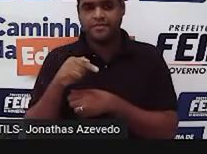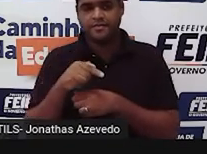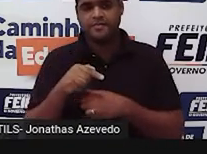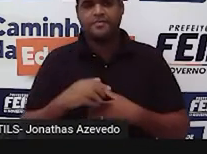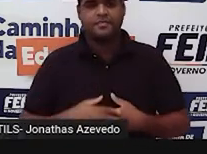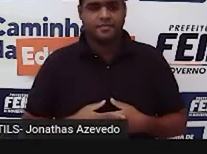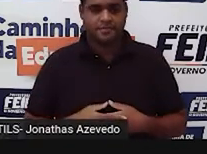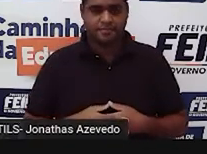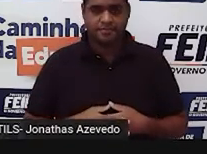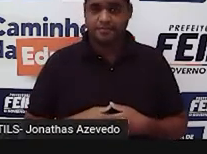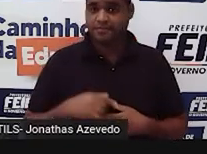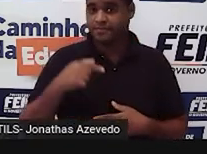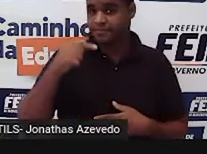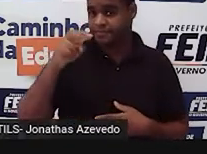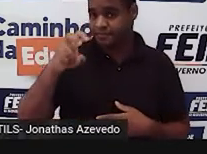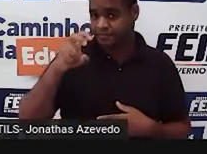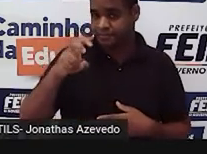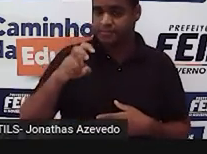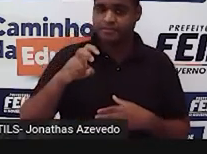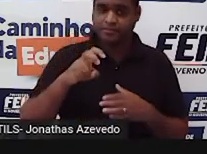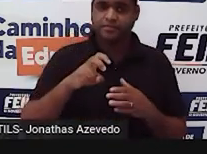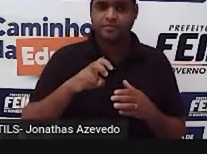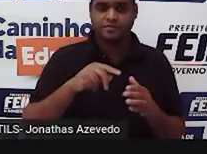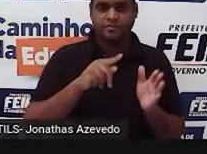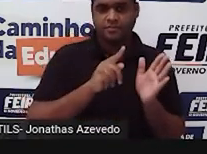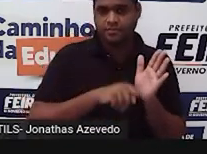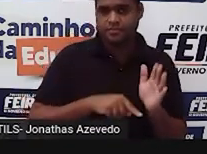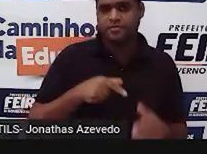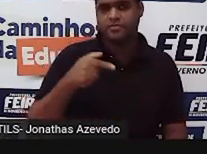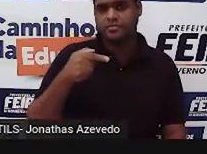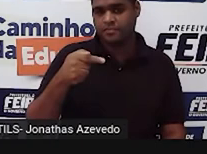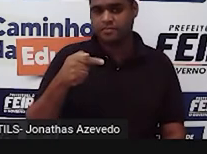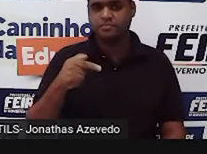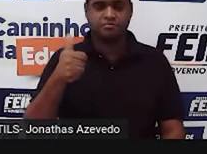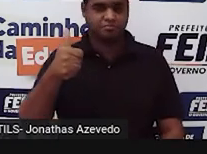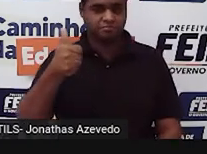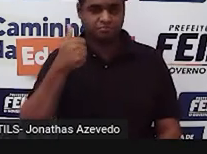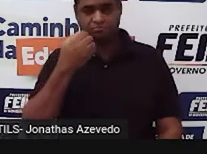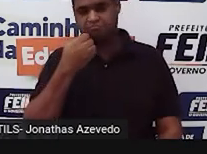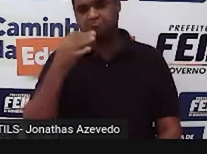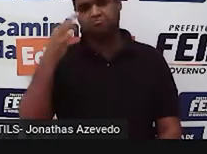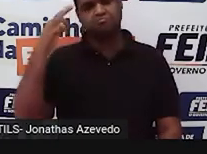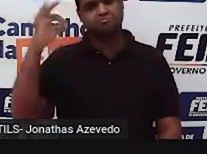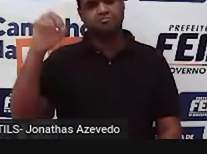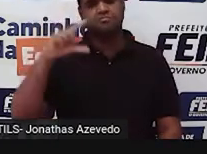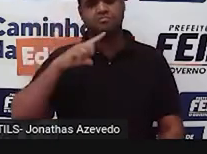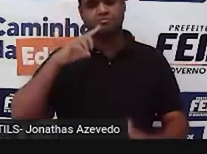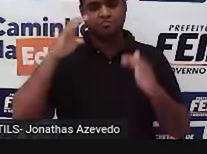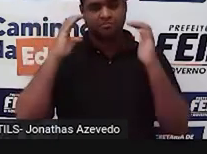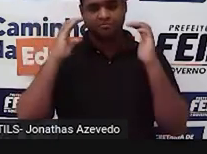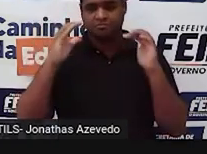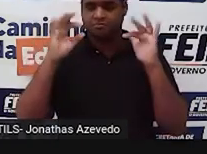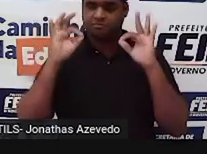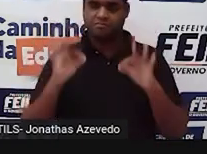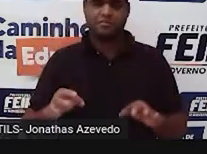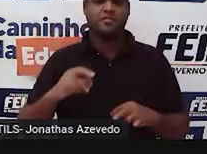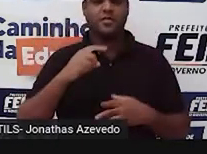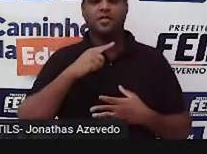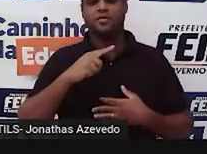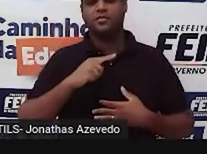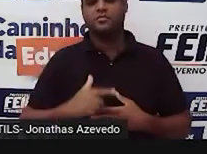5 é menor do que 7. Ótimo! Até aqui obedeceu a condição, tá?